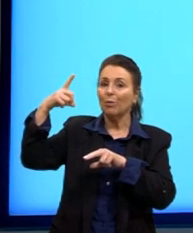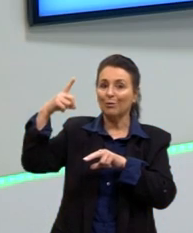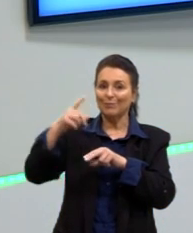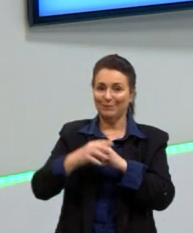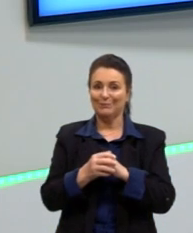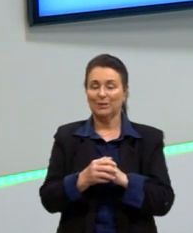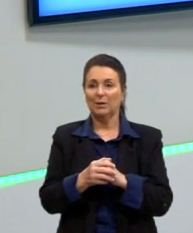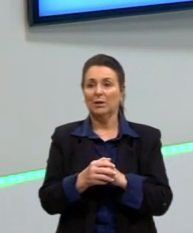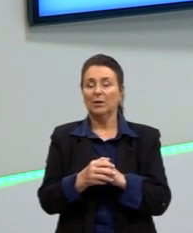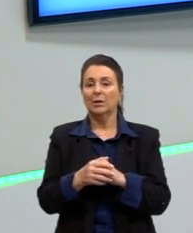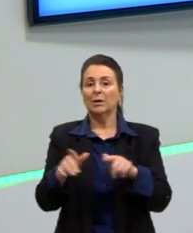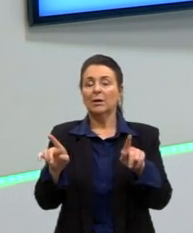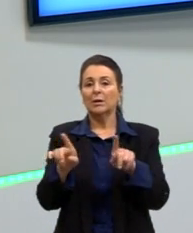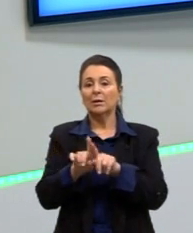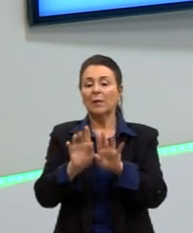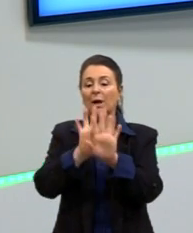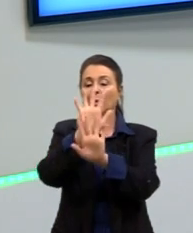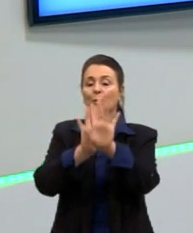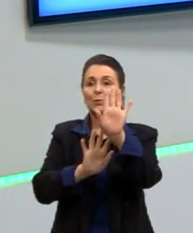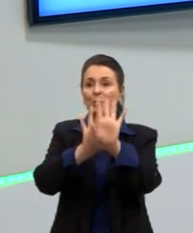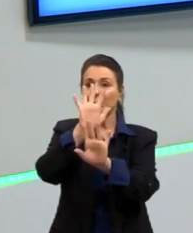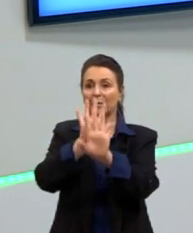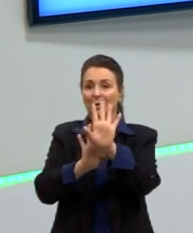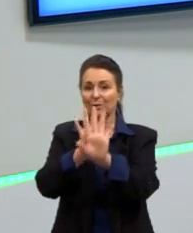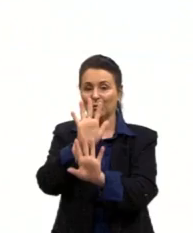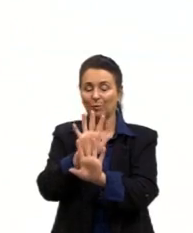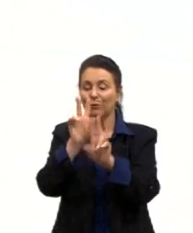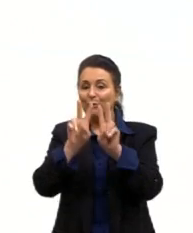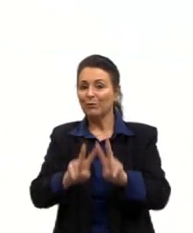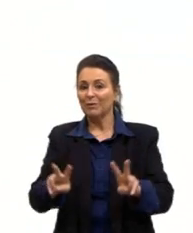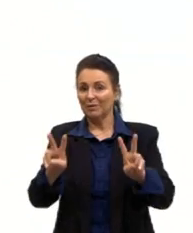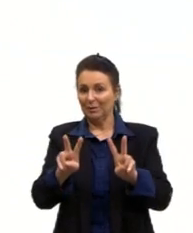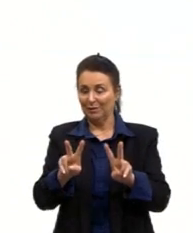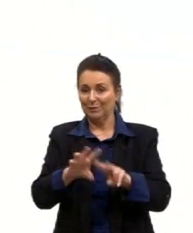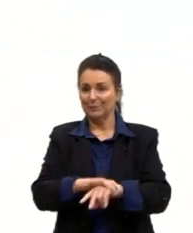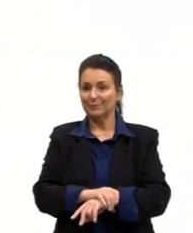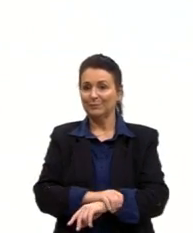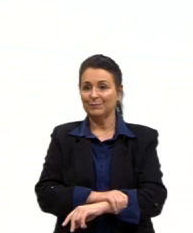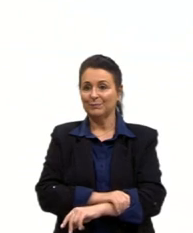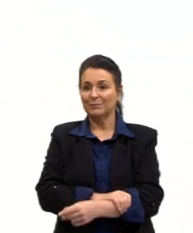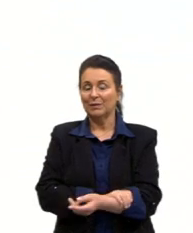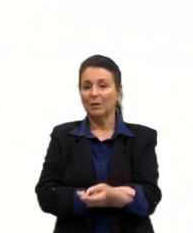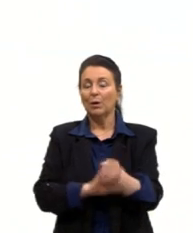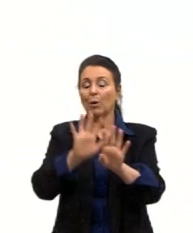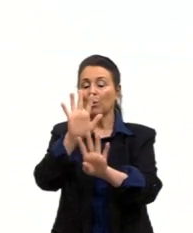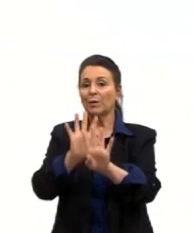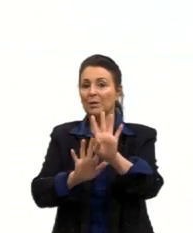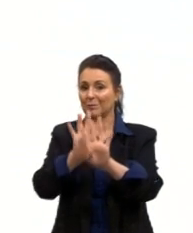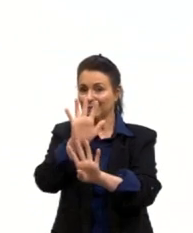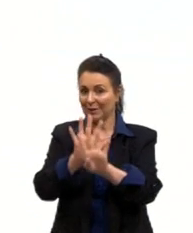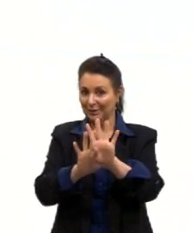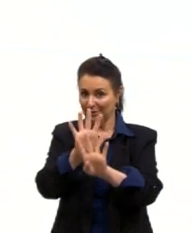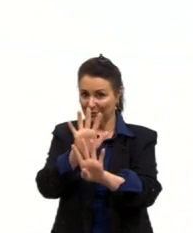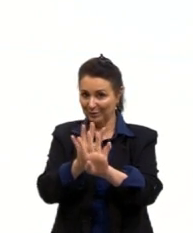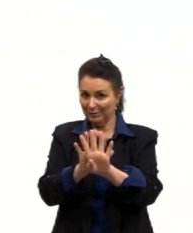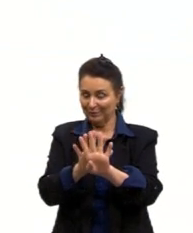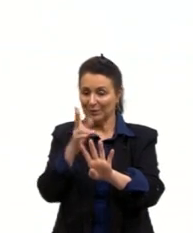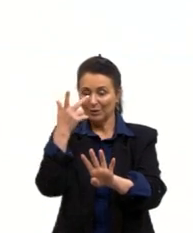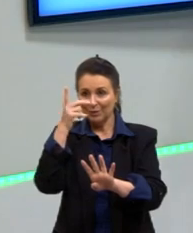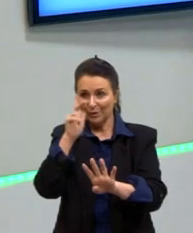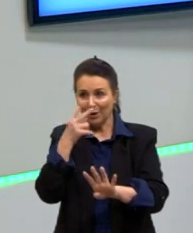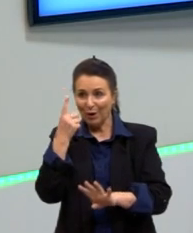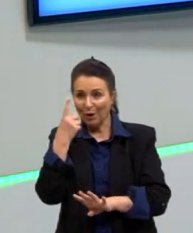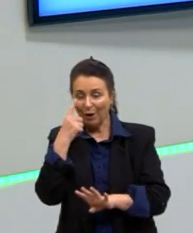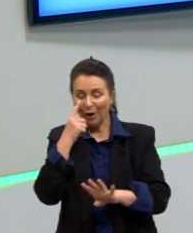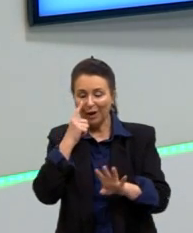E o espectro visível, que o que a gente vai olhar mais atentamente, certo? O espectro visível, aqui eu estou colocando ele em todas